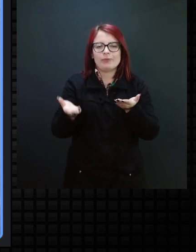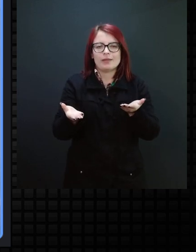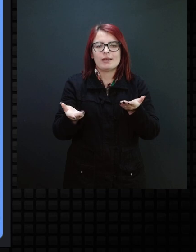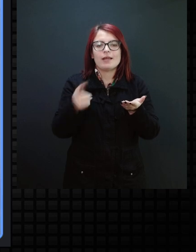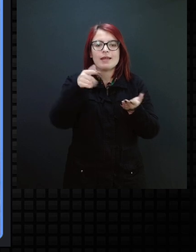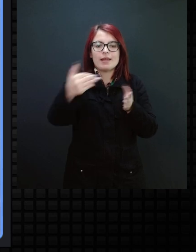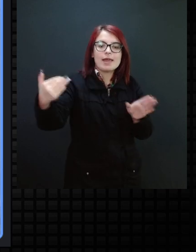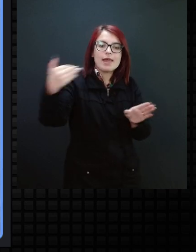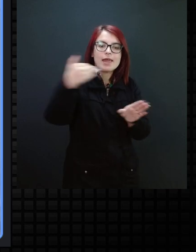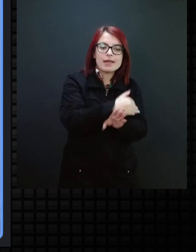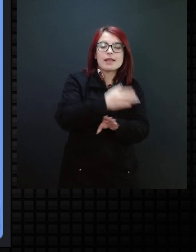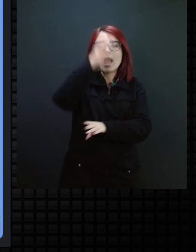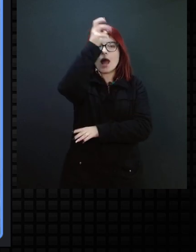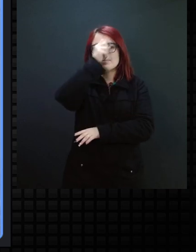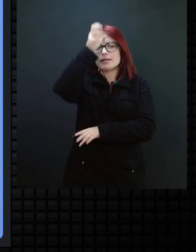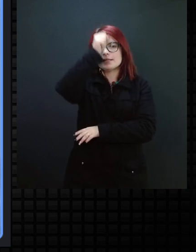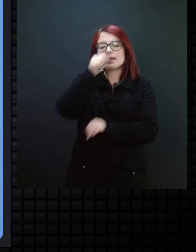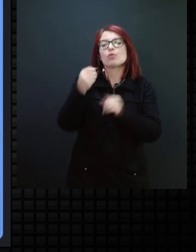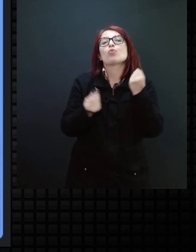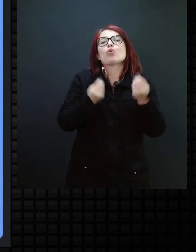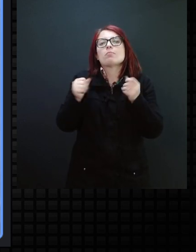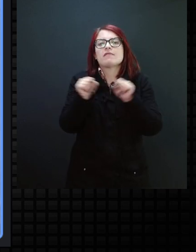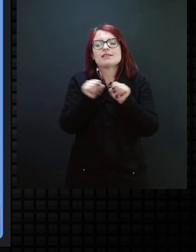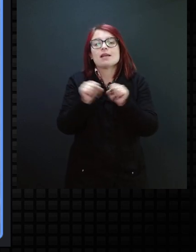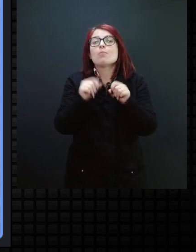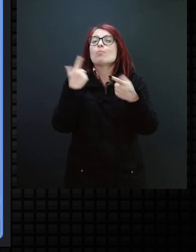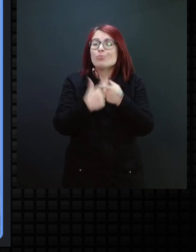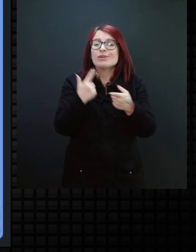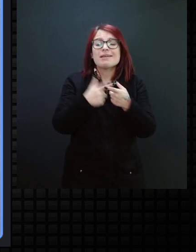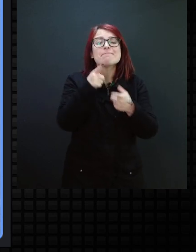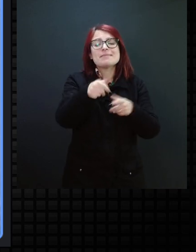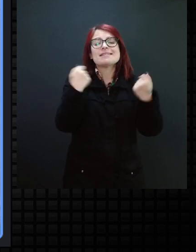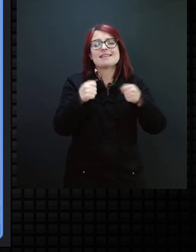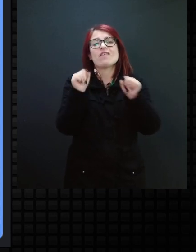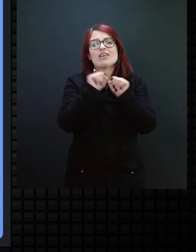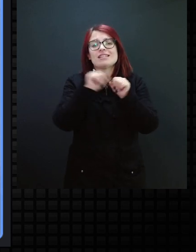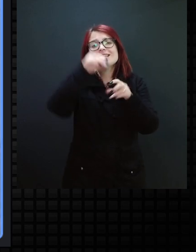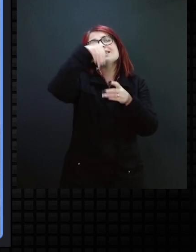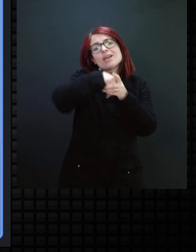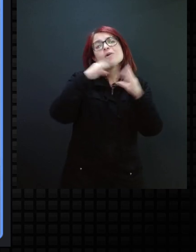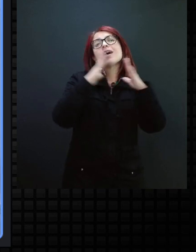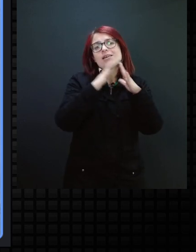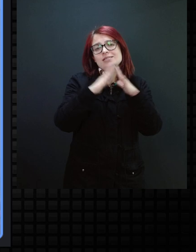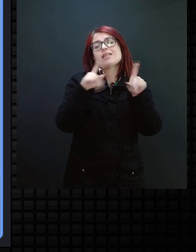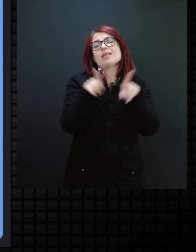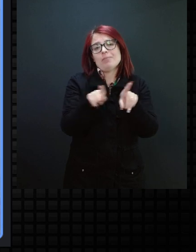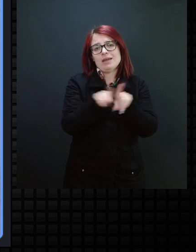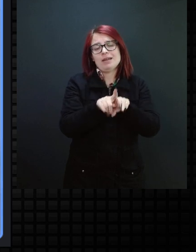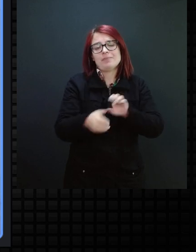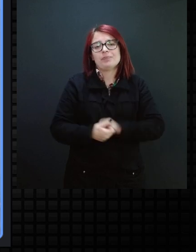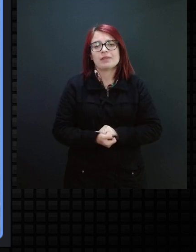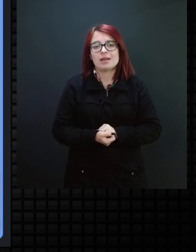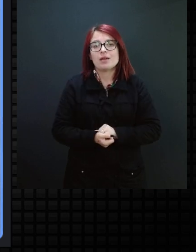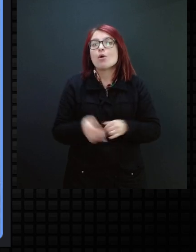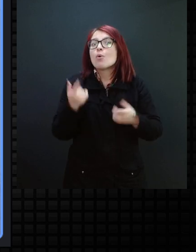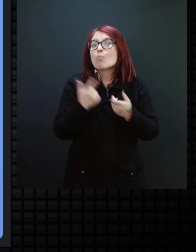aprenderem o que fazer, né, para dar continuidade em casa. Porque a abordagem, ela não dá para ser trabalhada ali,